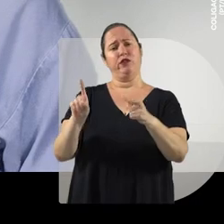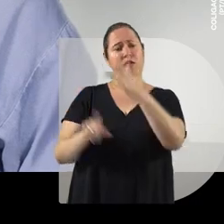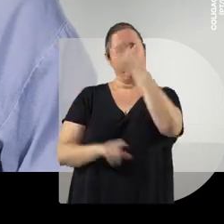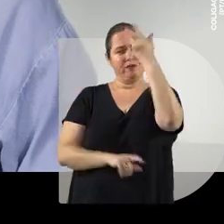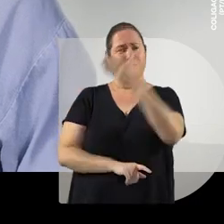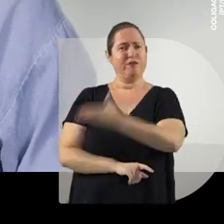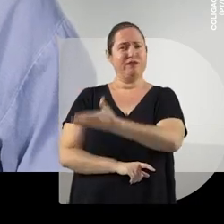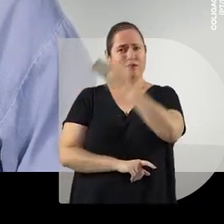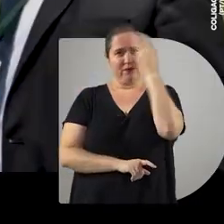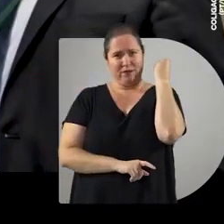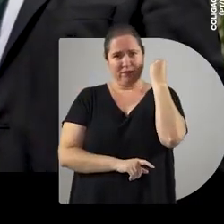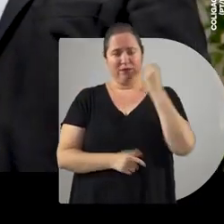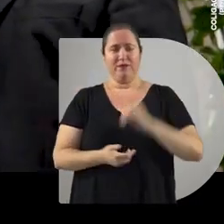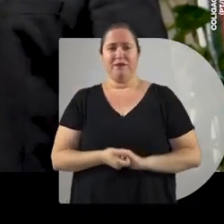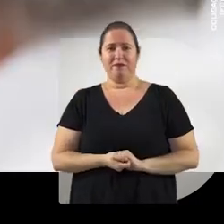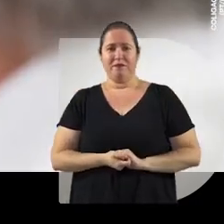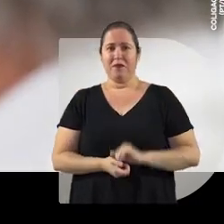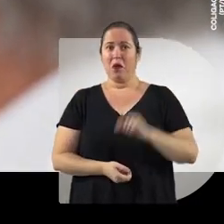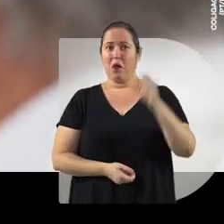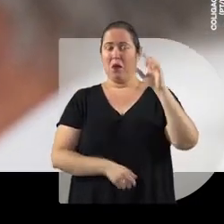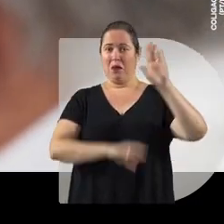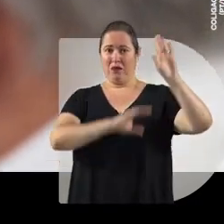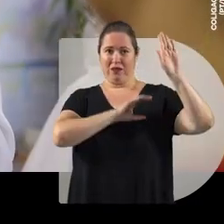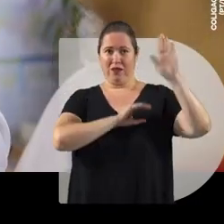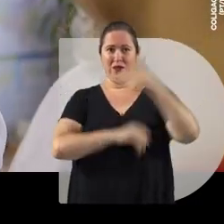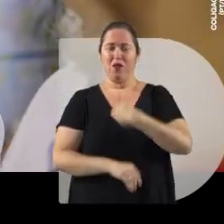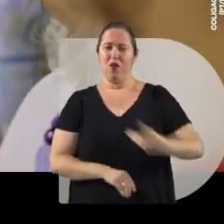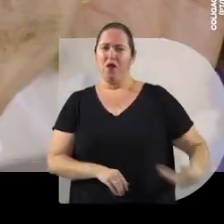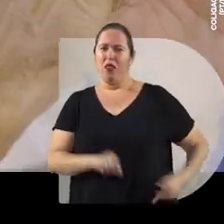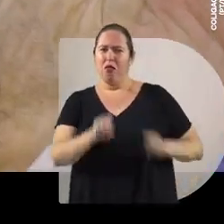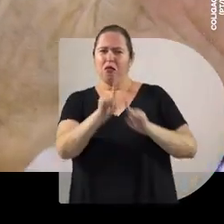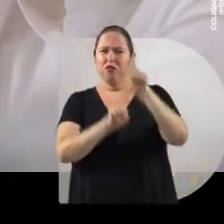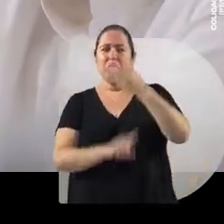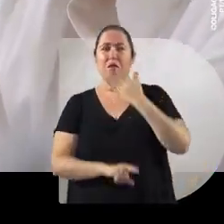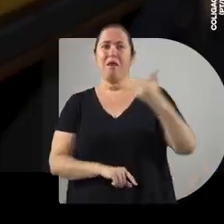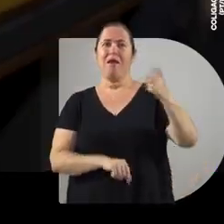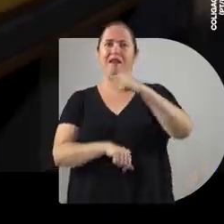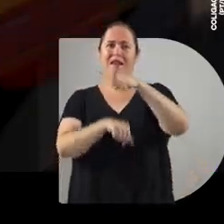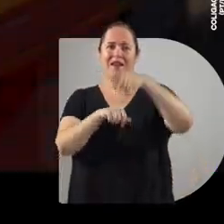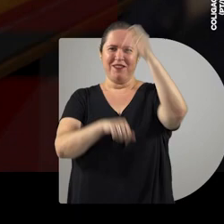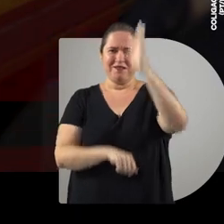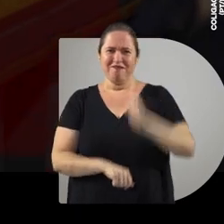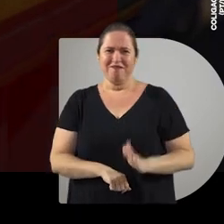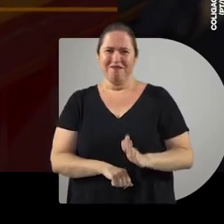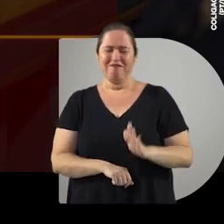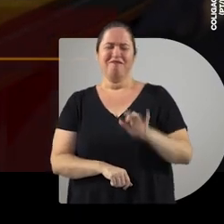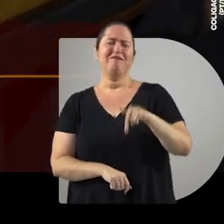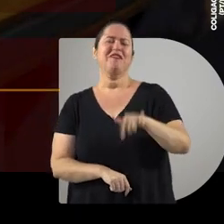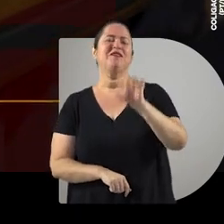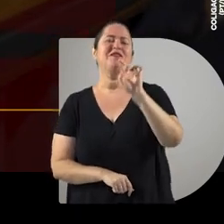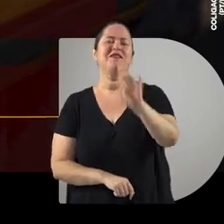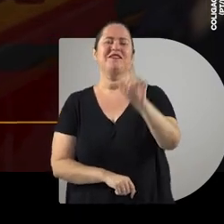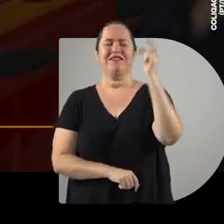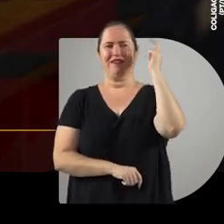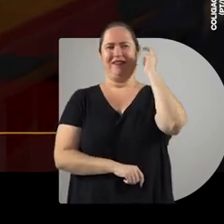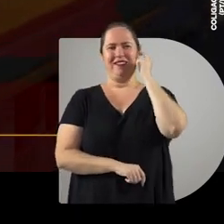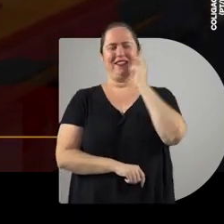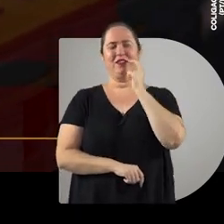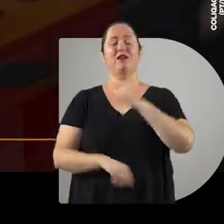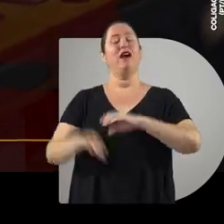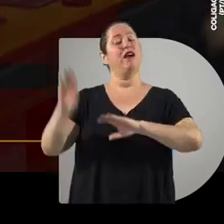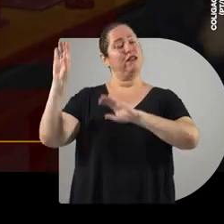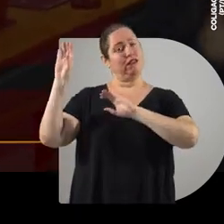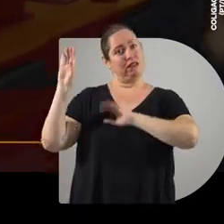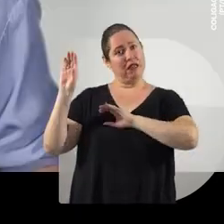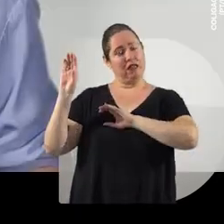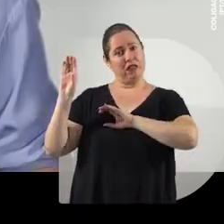mas ninguém lembra. Tem algum candidato ao governo que está no ranking dos melhores do Brasil? Aqui só Danilo. A